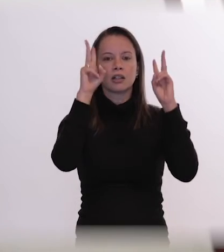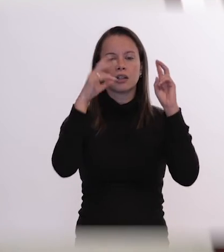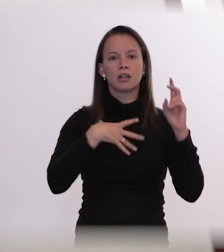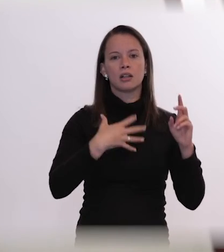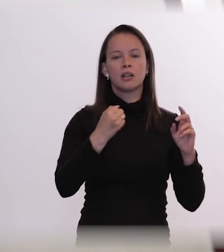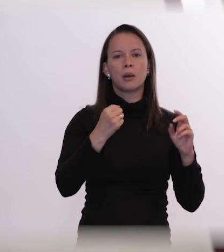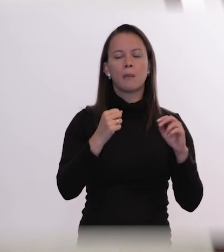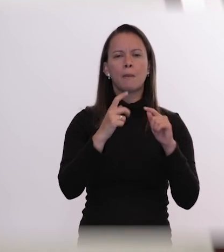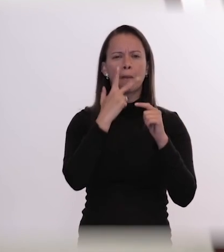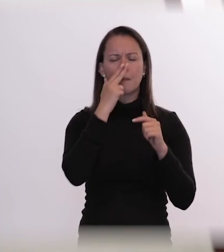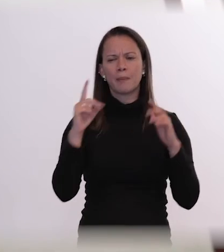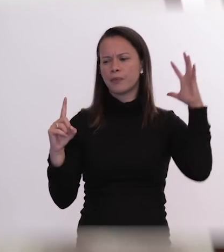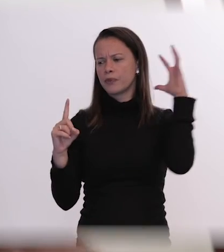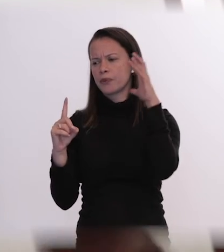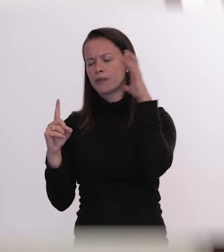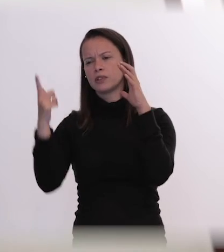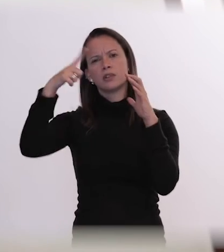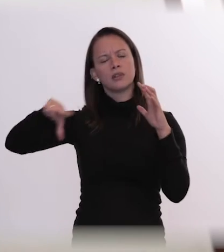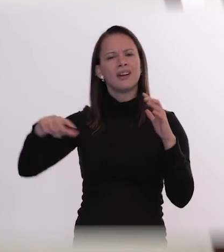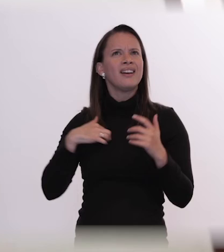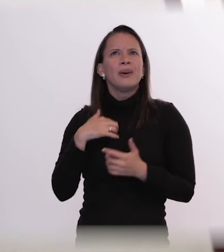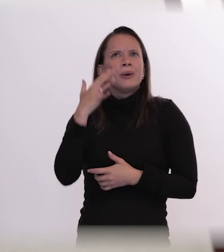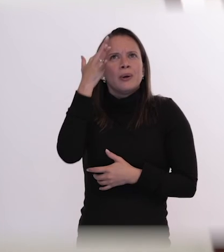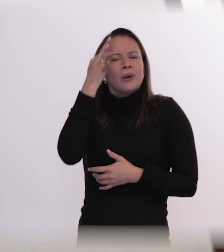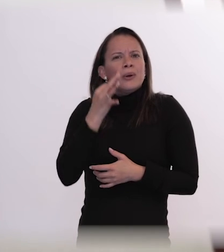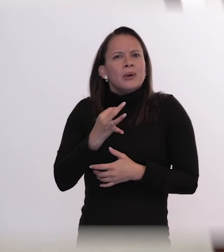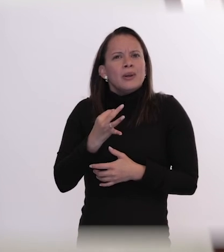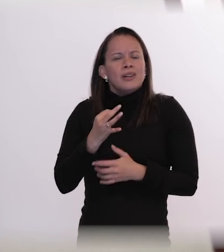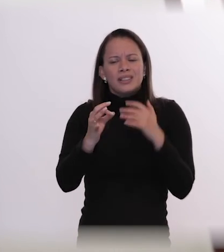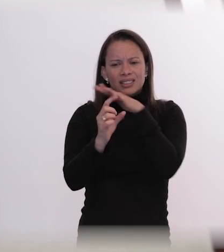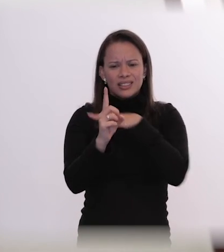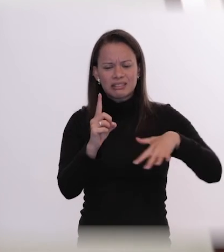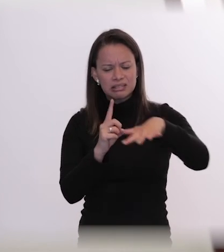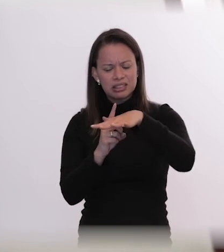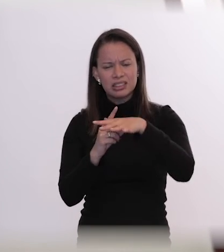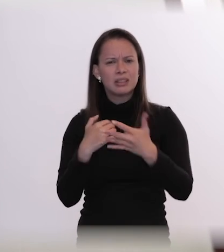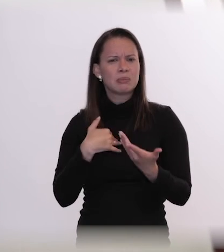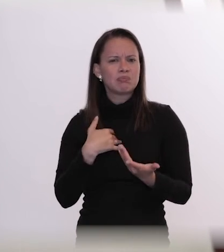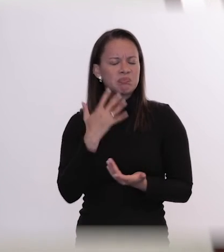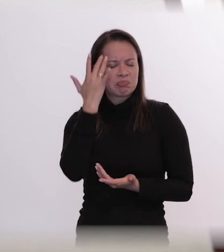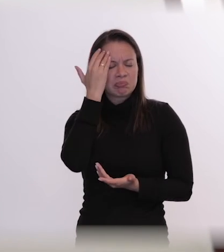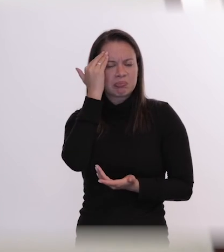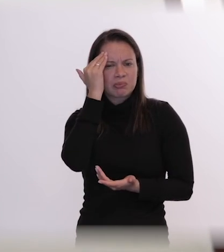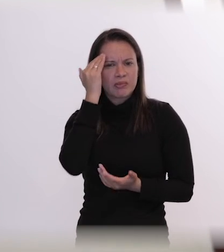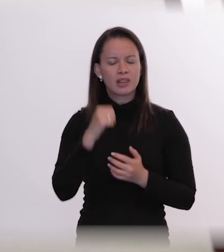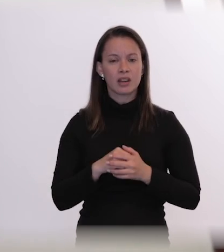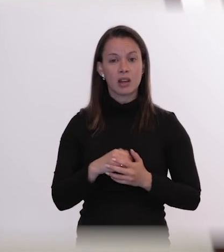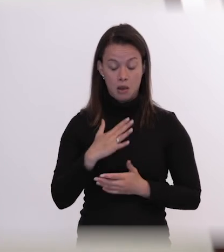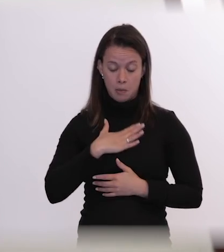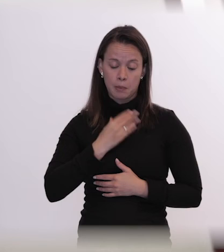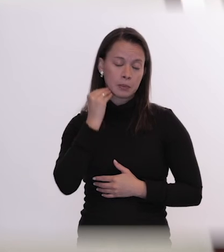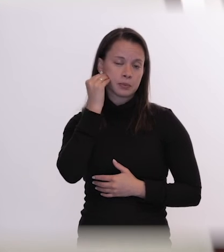eu não consigo compreender isso dentro dessa sociedade sabe no meu caso eu tive muito pouco nessa